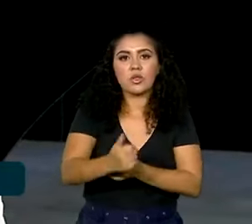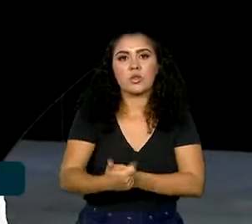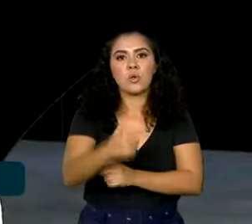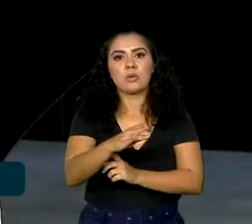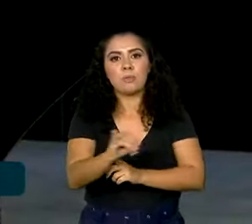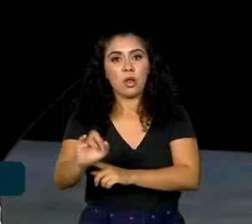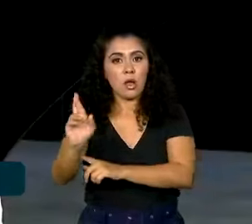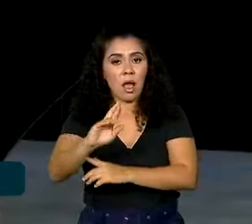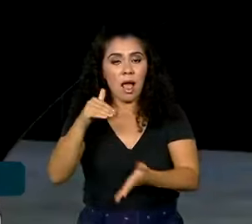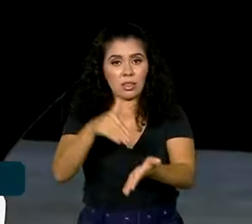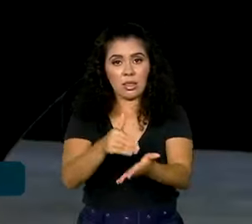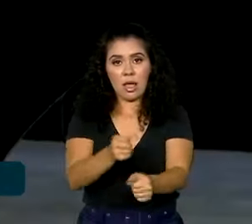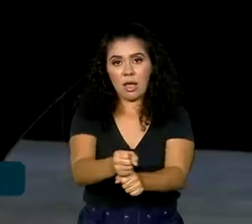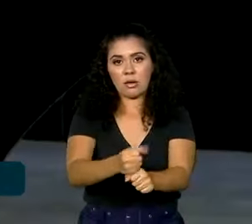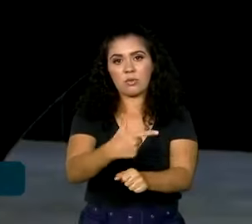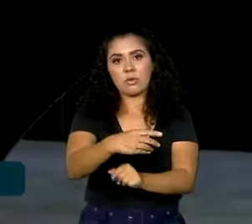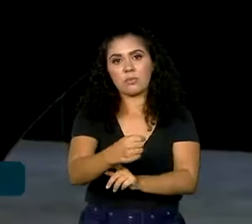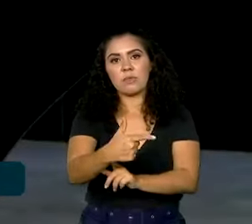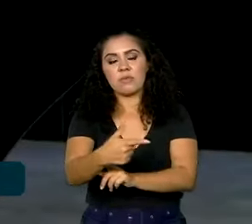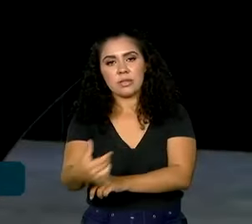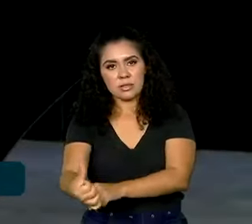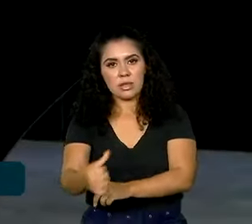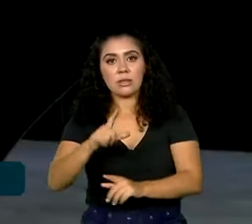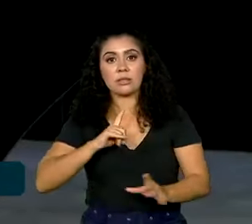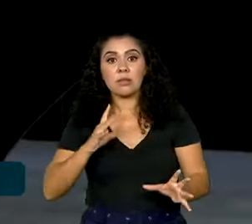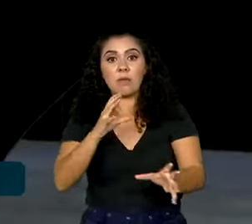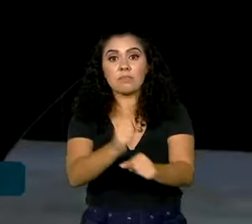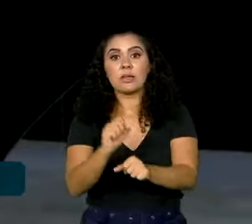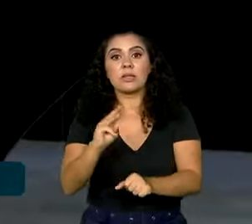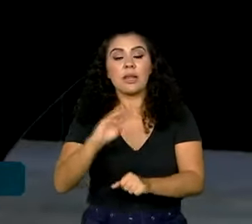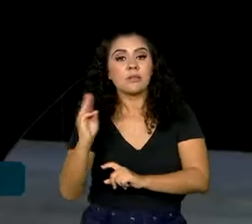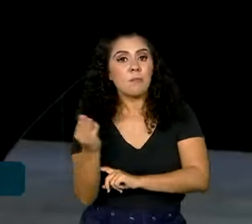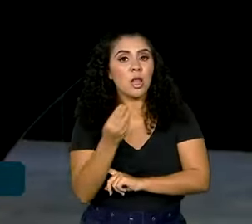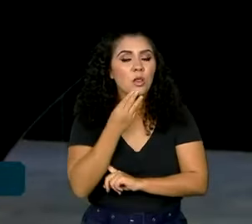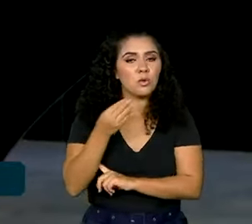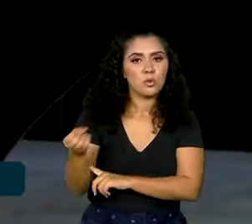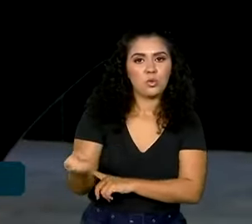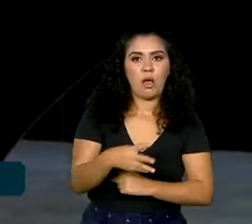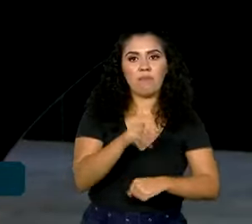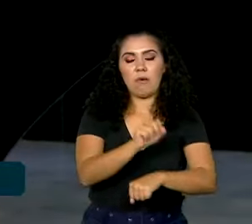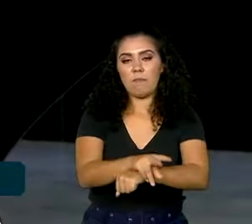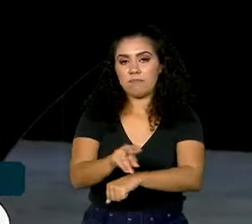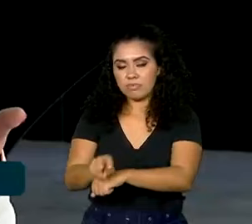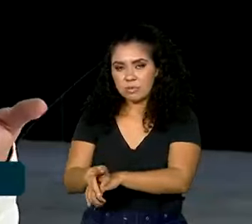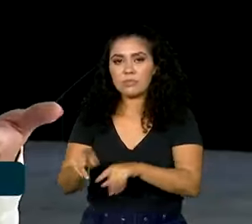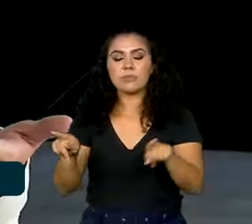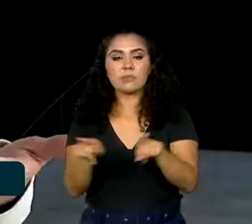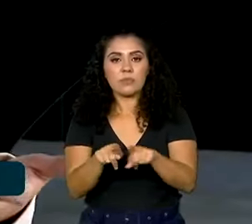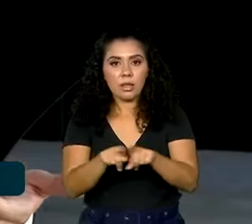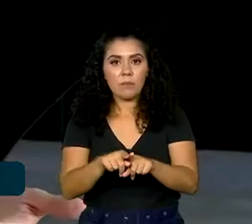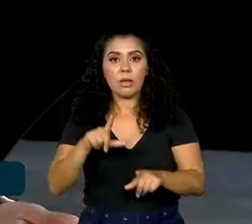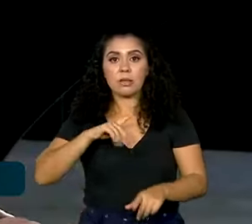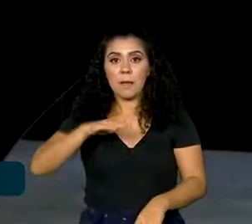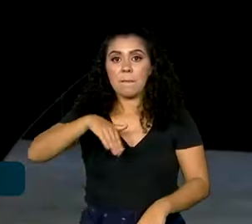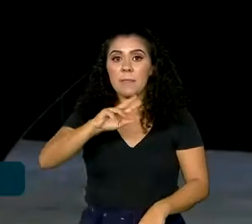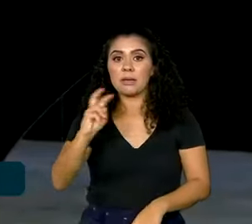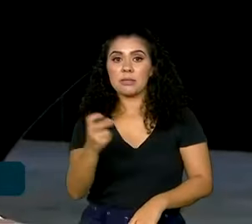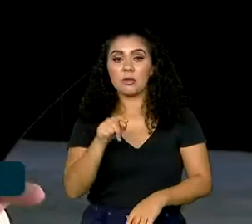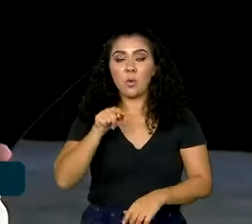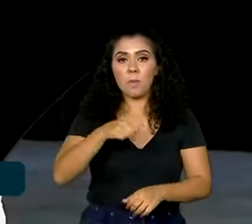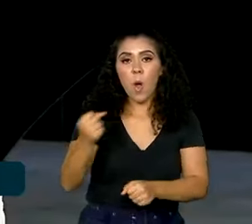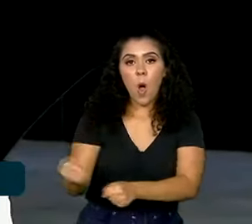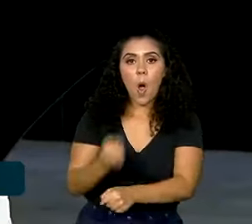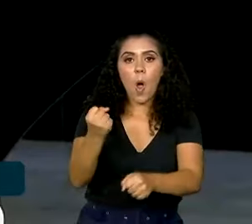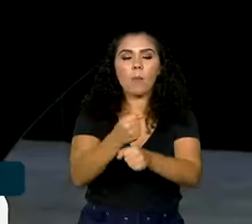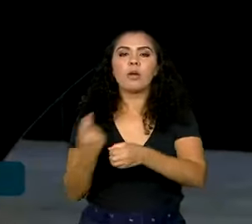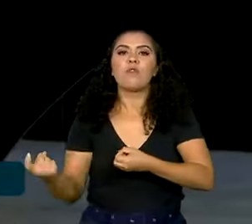2026, com 3 milhões de novas vagas. O governo também destacou a retomada de mais de 5 mil obras da educação,